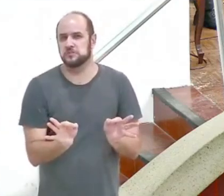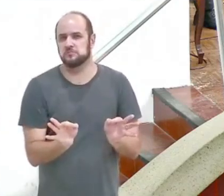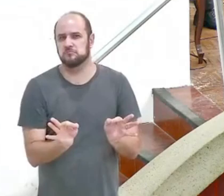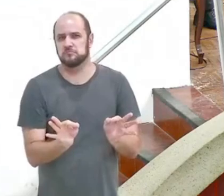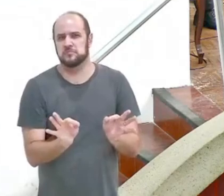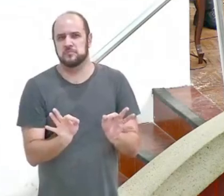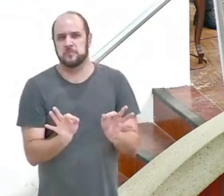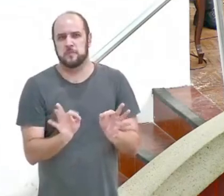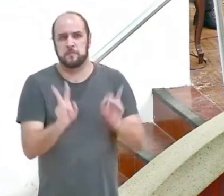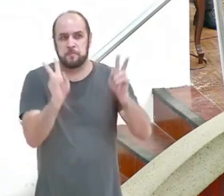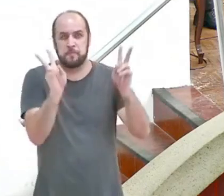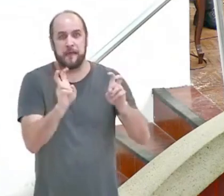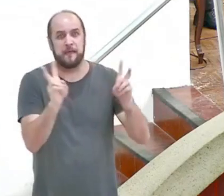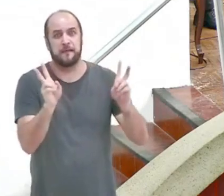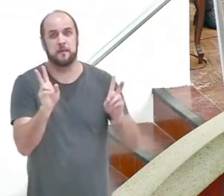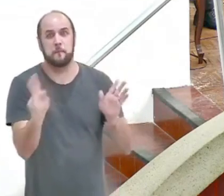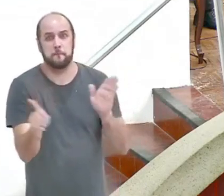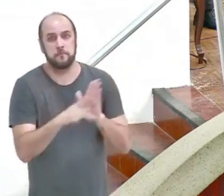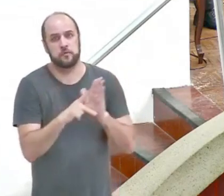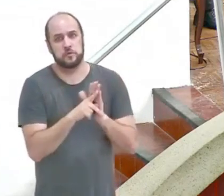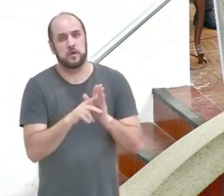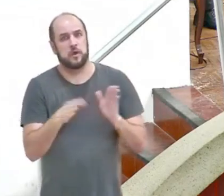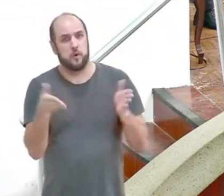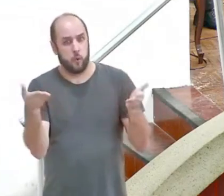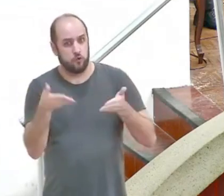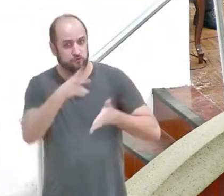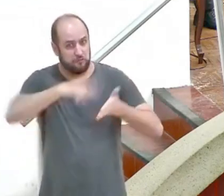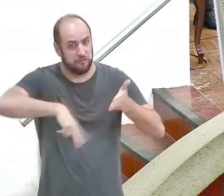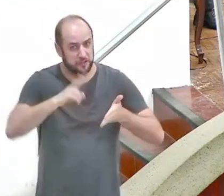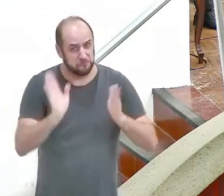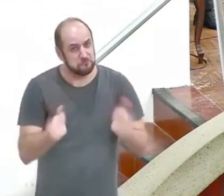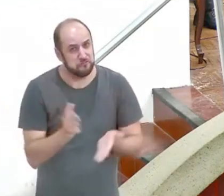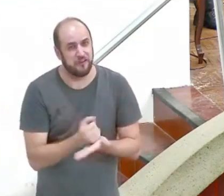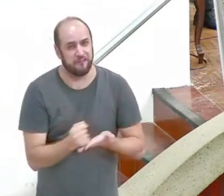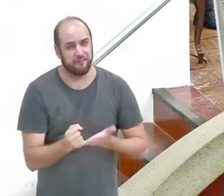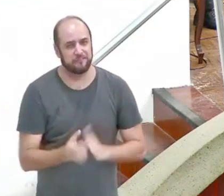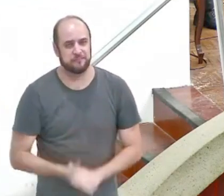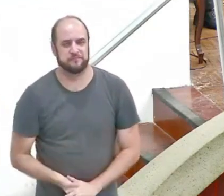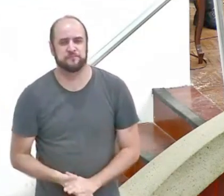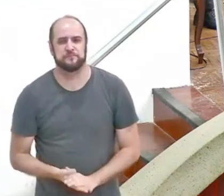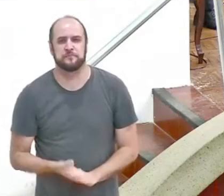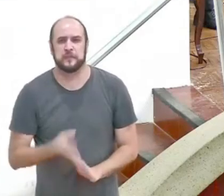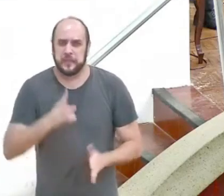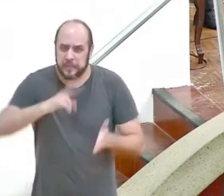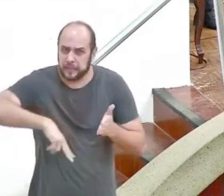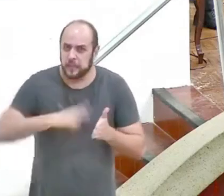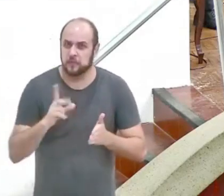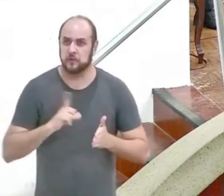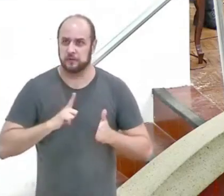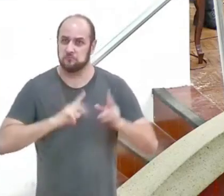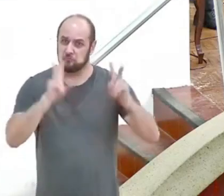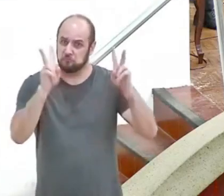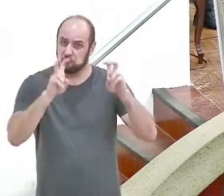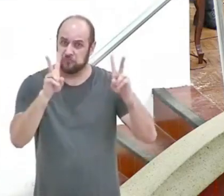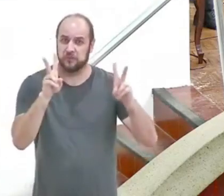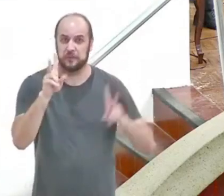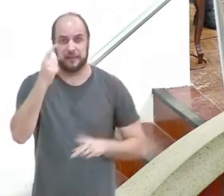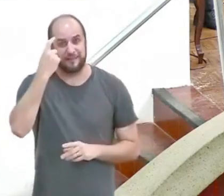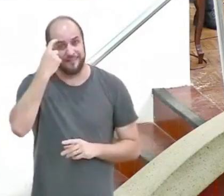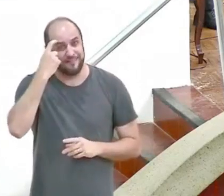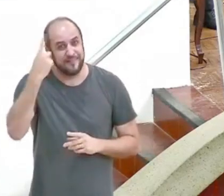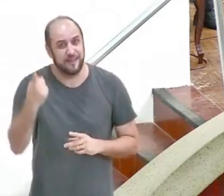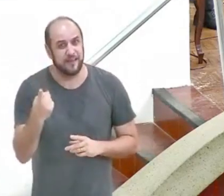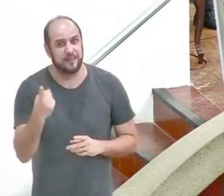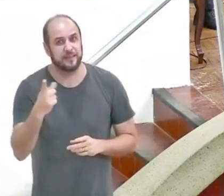com a tese do texto bíblico que nós lemos nesta noite. Nosso texto possui uma tese, possui um